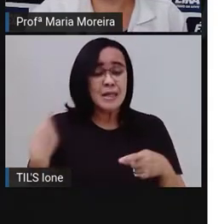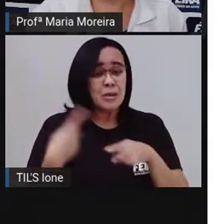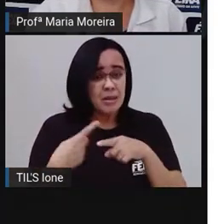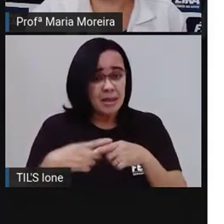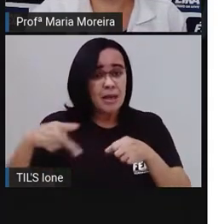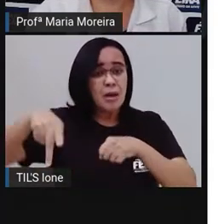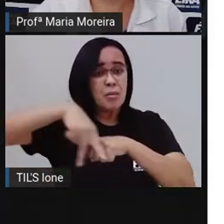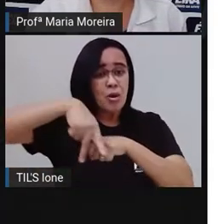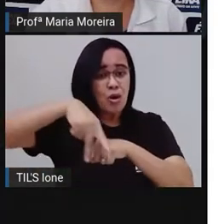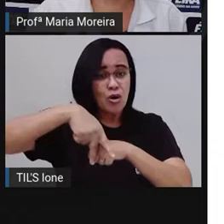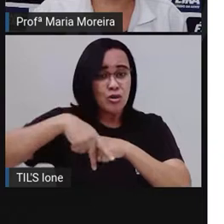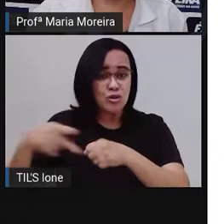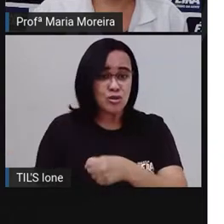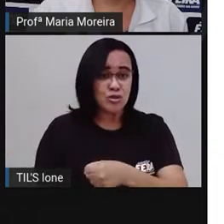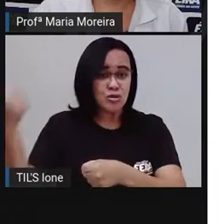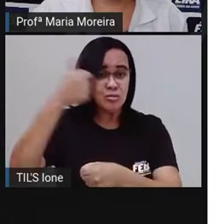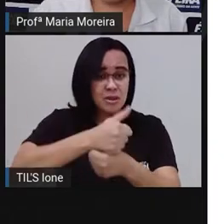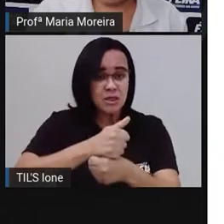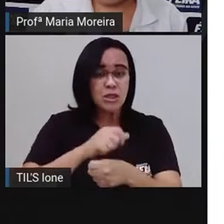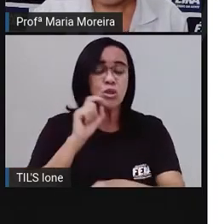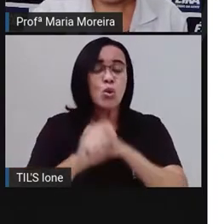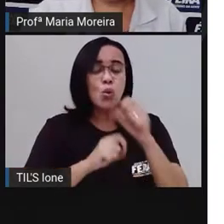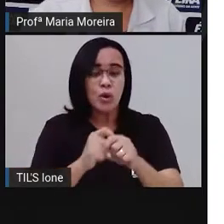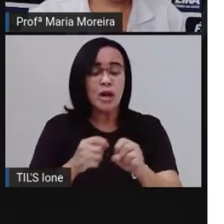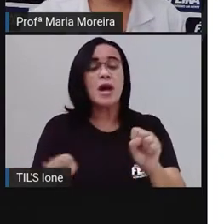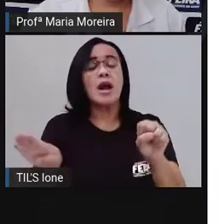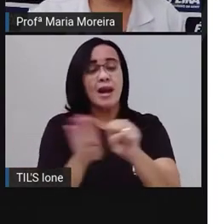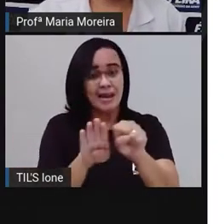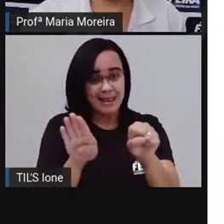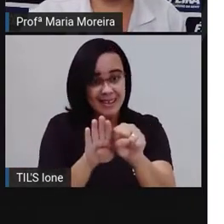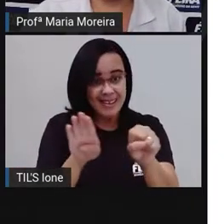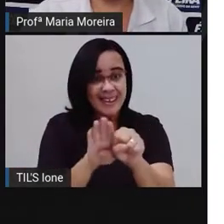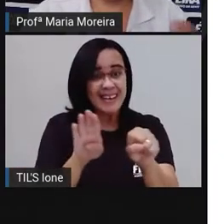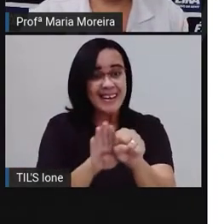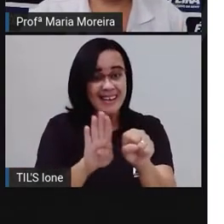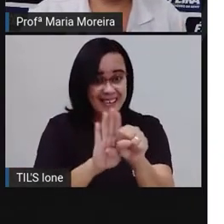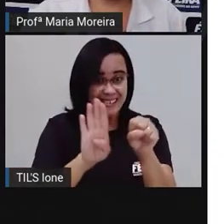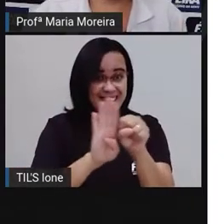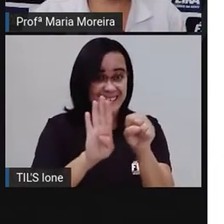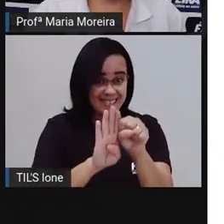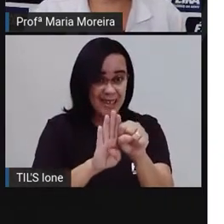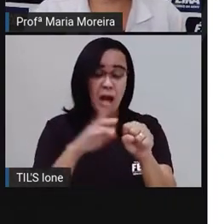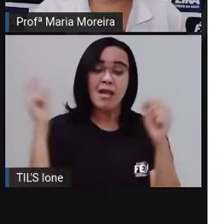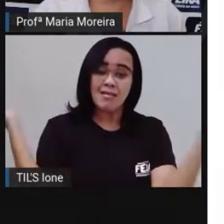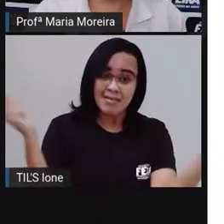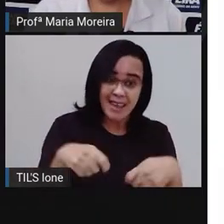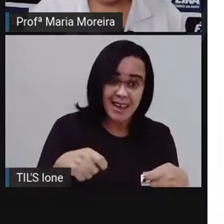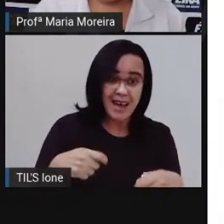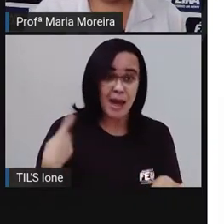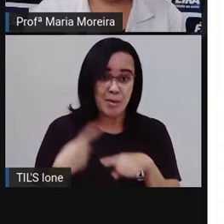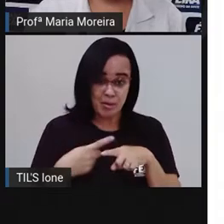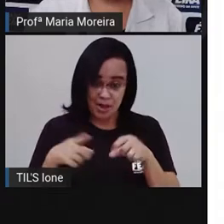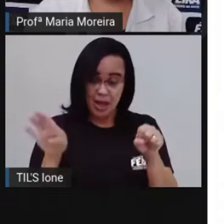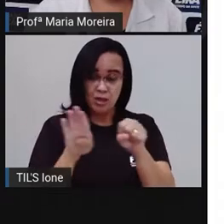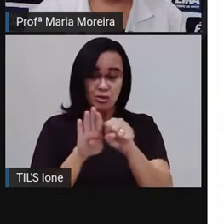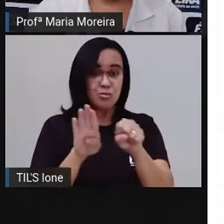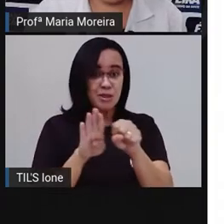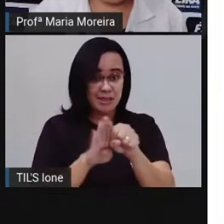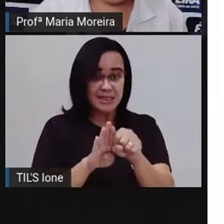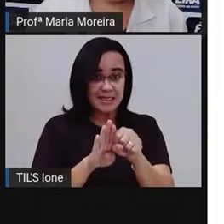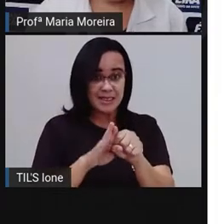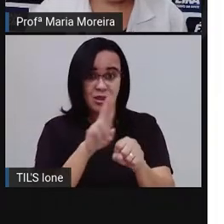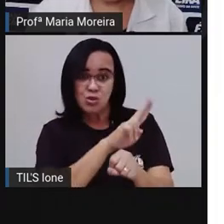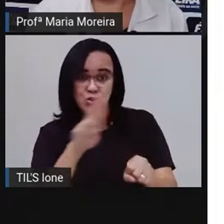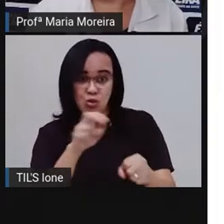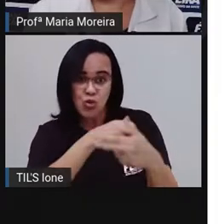vão substituir quem? O substantivo. Porque é exatamente o substantivo que dá nome a quem? As coisas. Então, aí